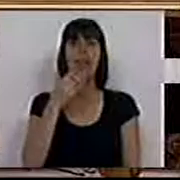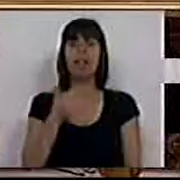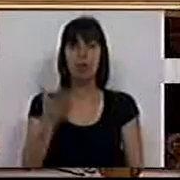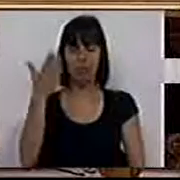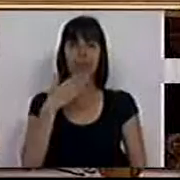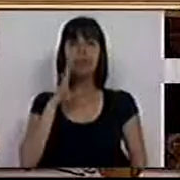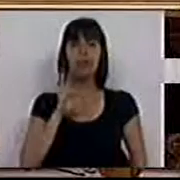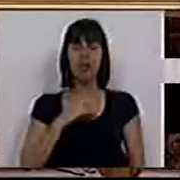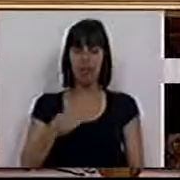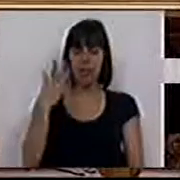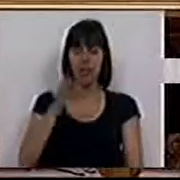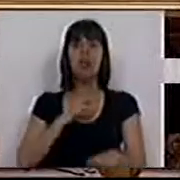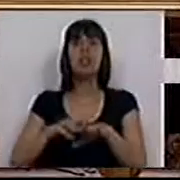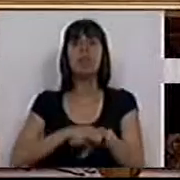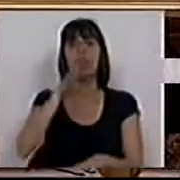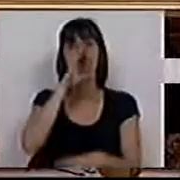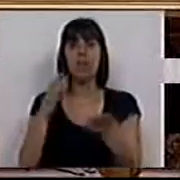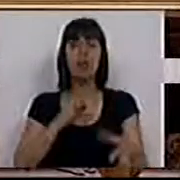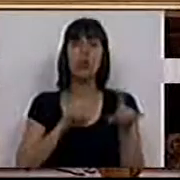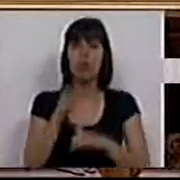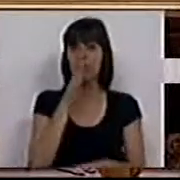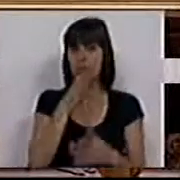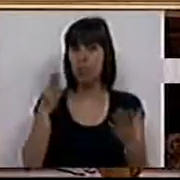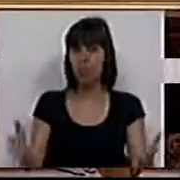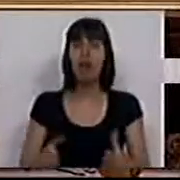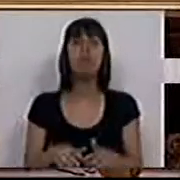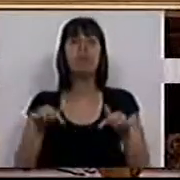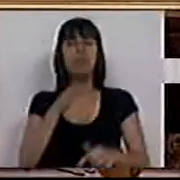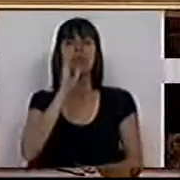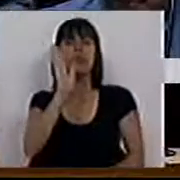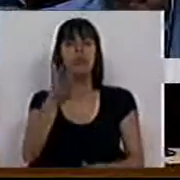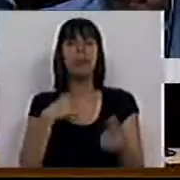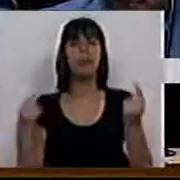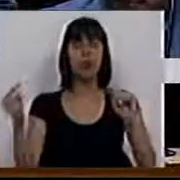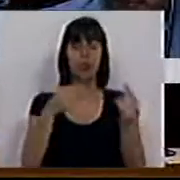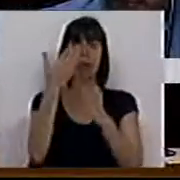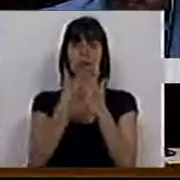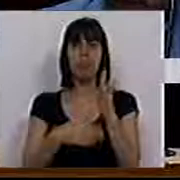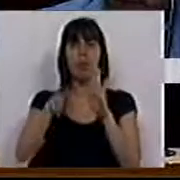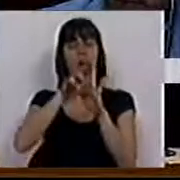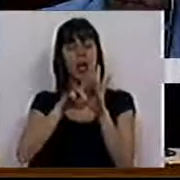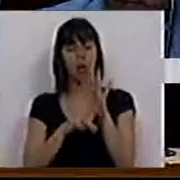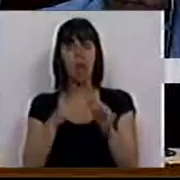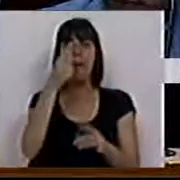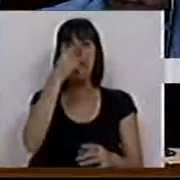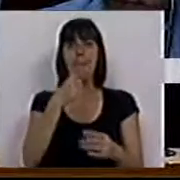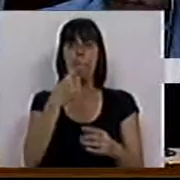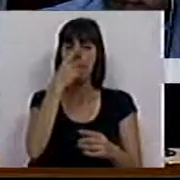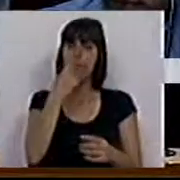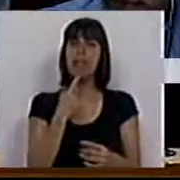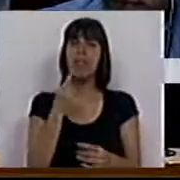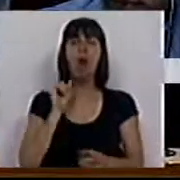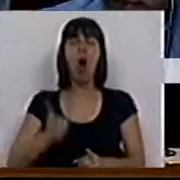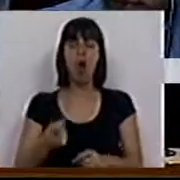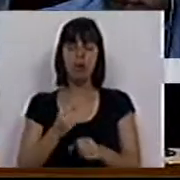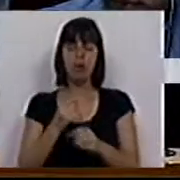Muito obrigada, Sr. Presidente, Srs. Membros do Governo, Srs. e Srs. Deputados. Já aqui foi dito, estamos a discutir o diploma que regula o perfil de profissional